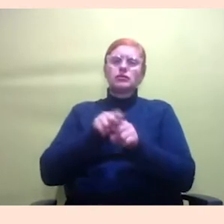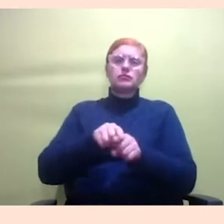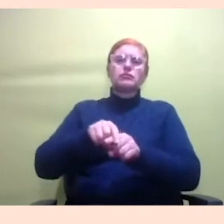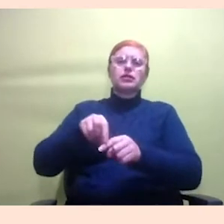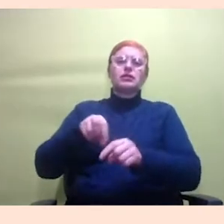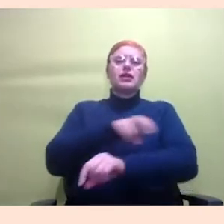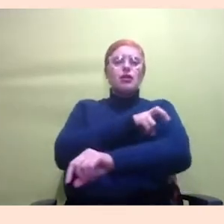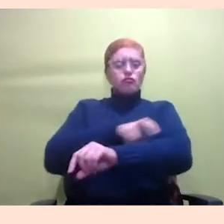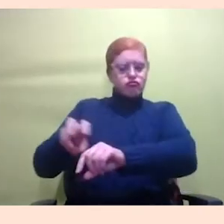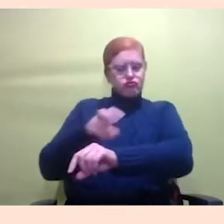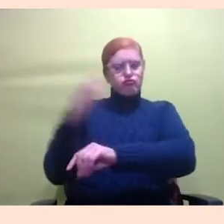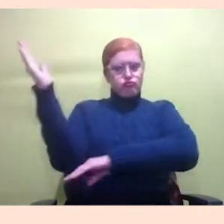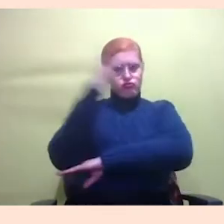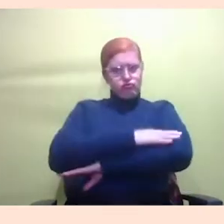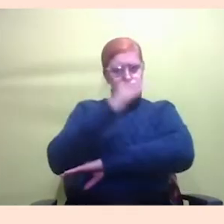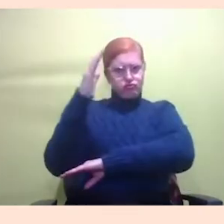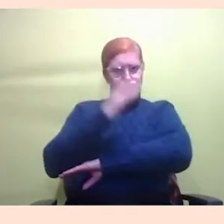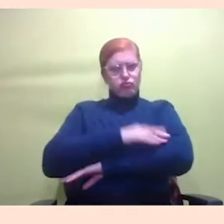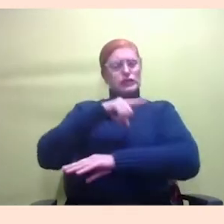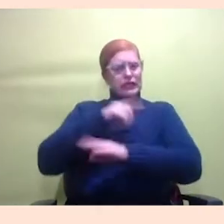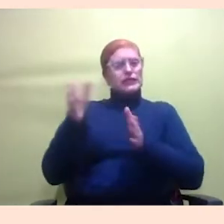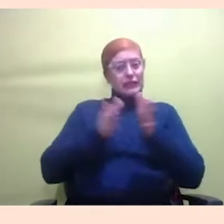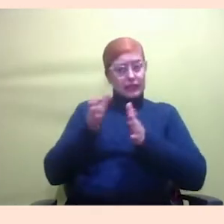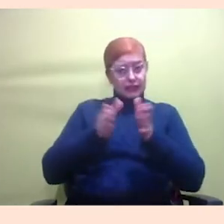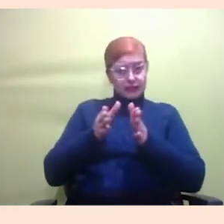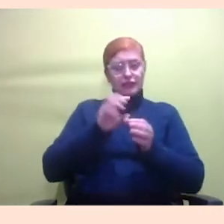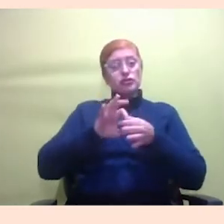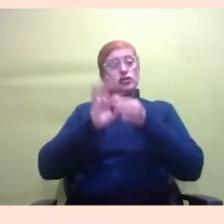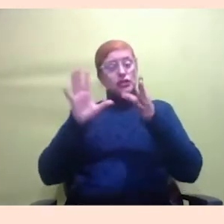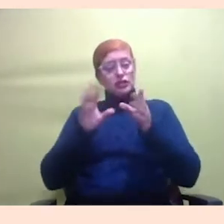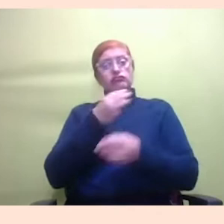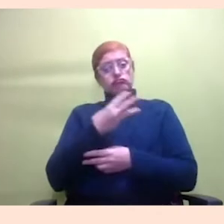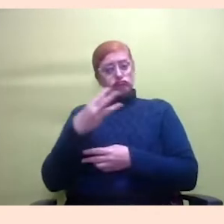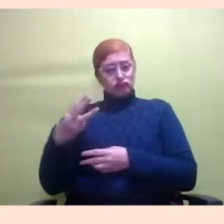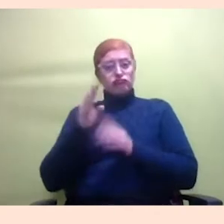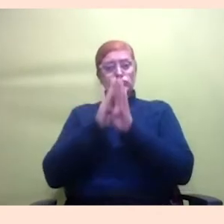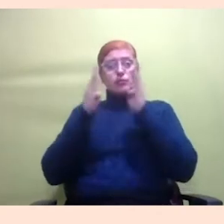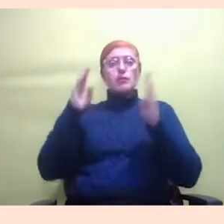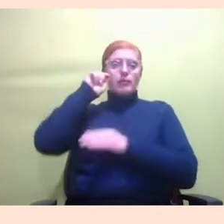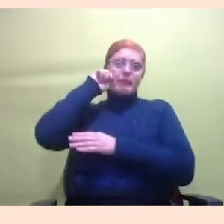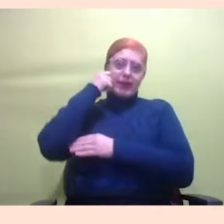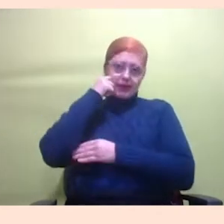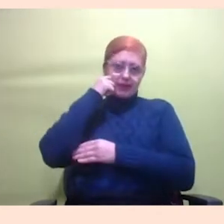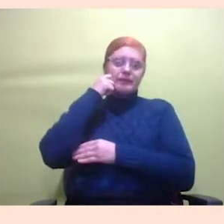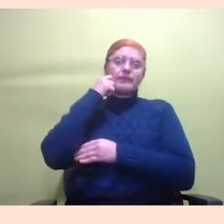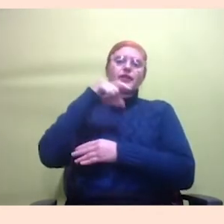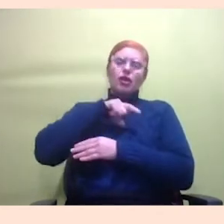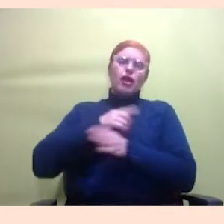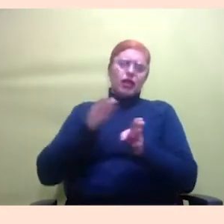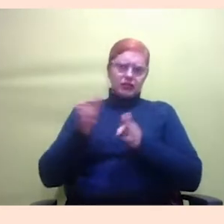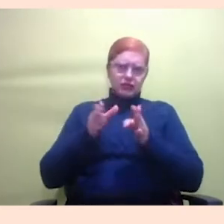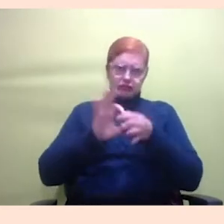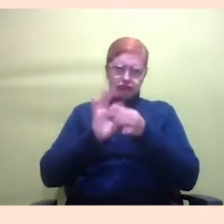É um acesso livre, é só entrar no drive do Biblio Preta que vocês conseguem acesso a essa biblioteca. E aí, a gente também faz